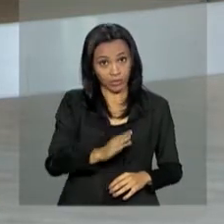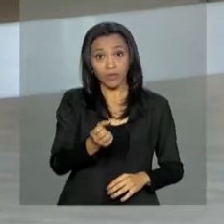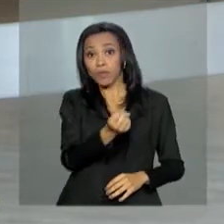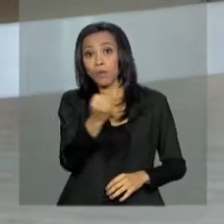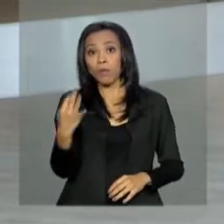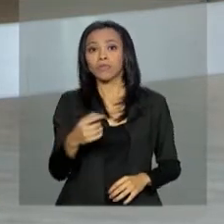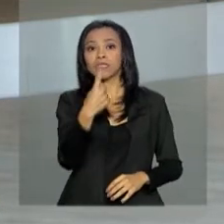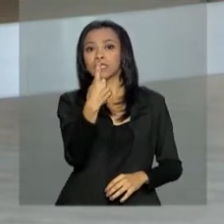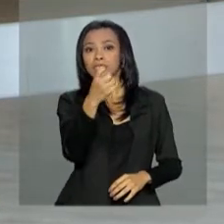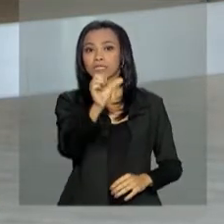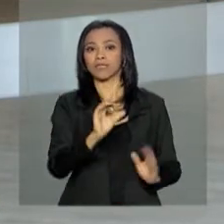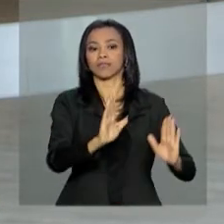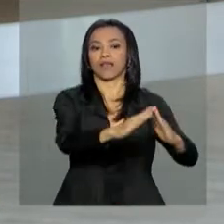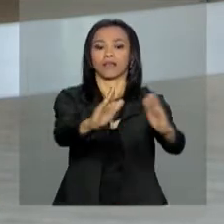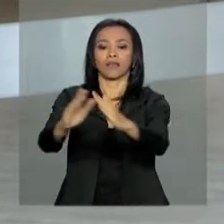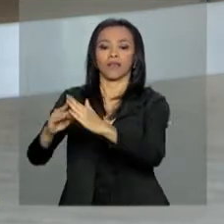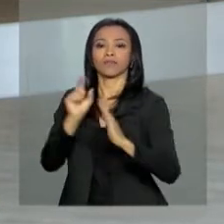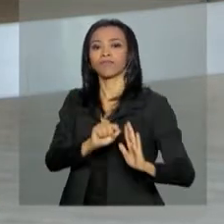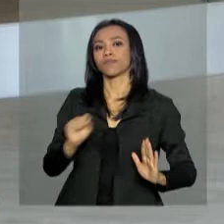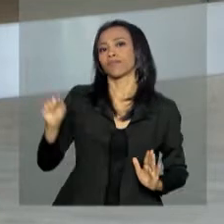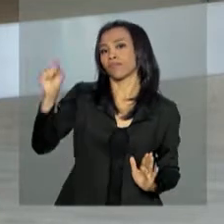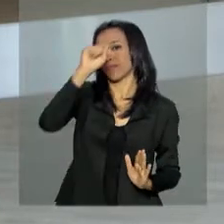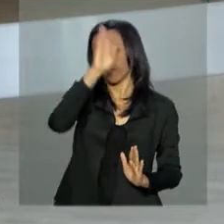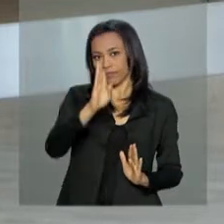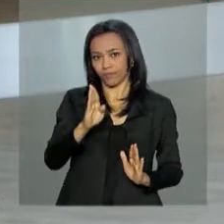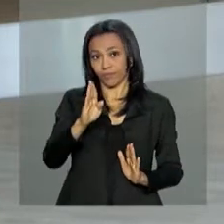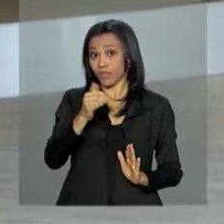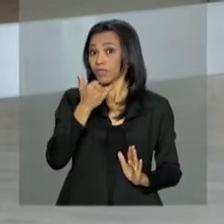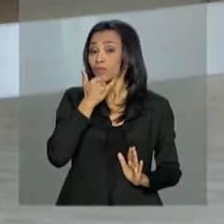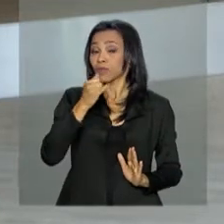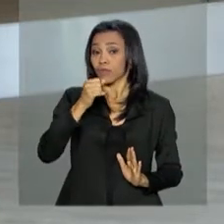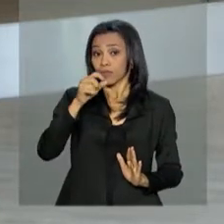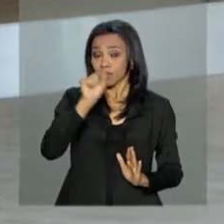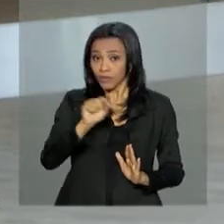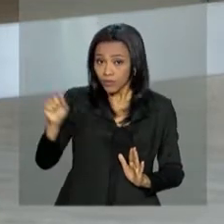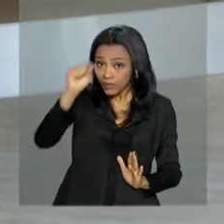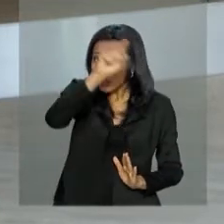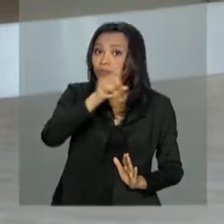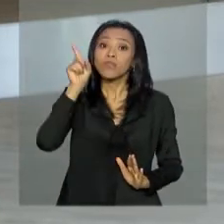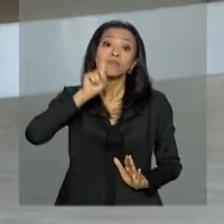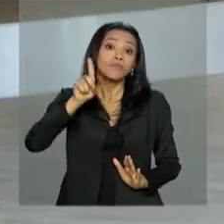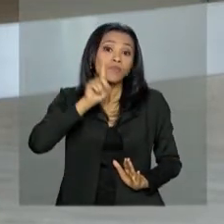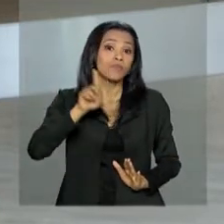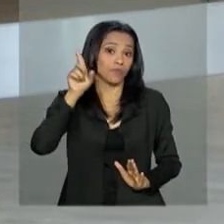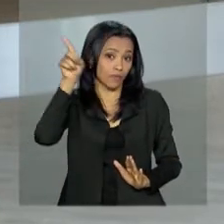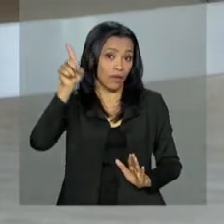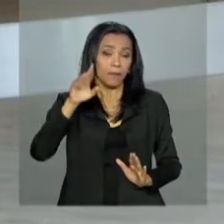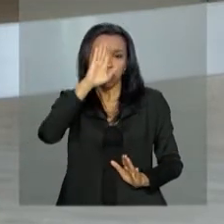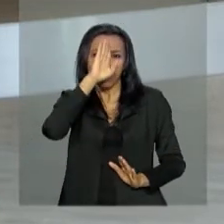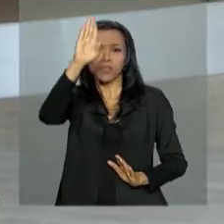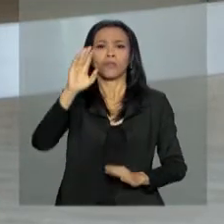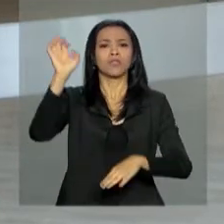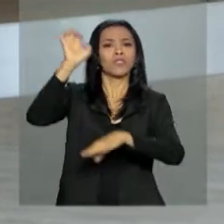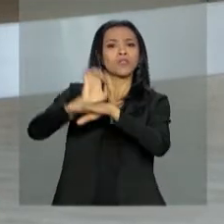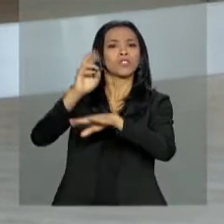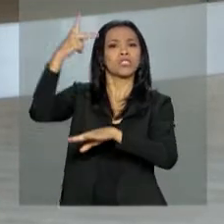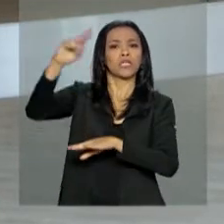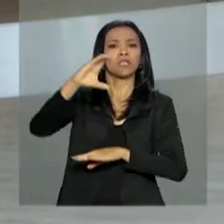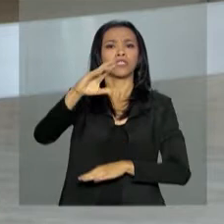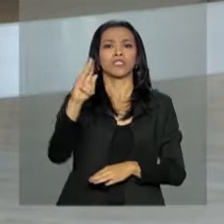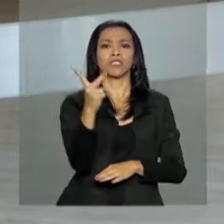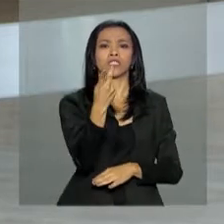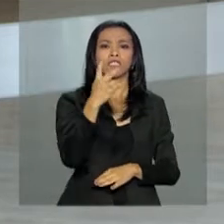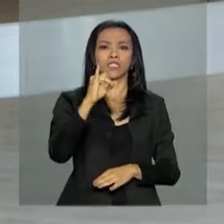abrigos espalhados pelos Estados Unidos, principalmente em Chicago. A agenda dos ministros inclui também